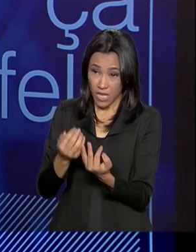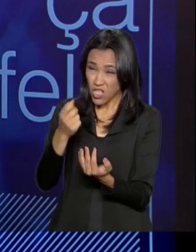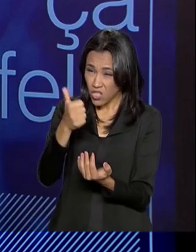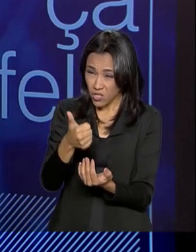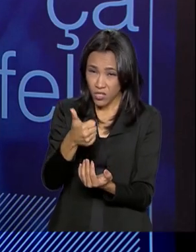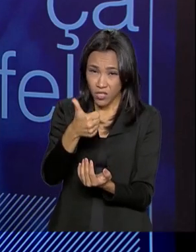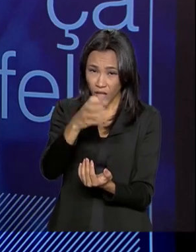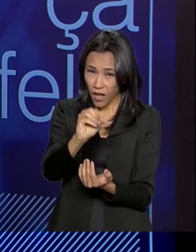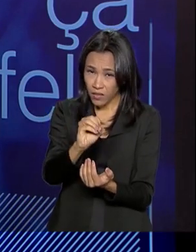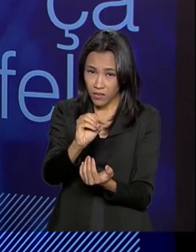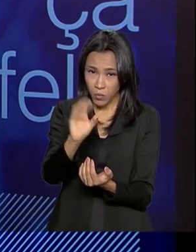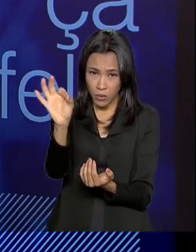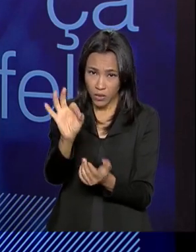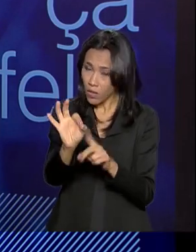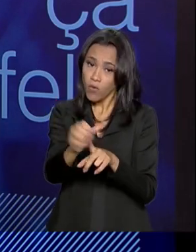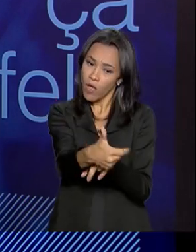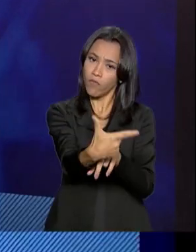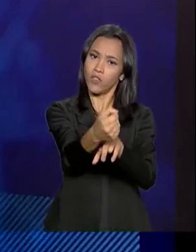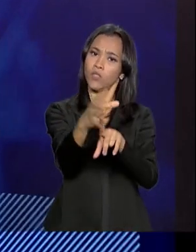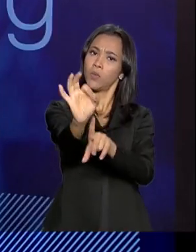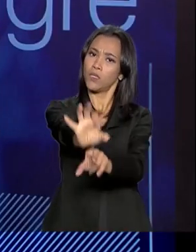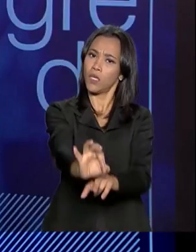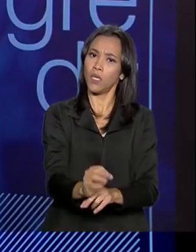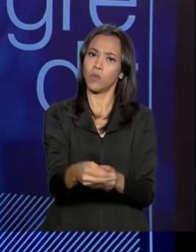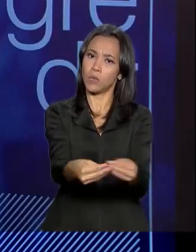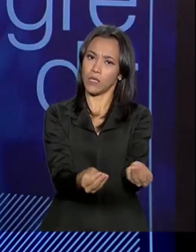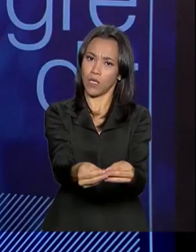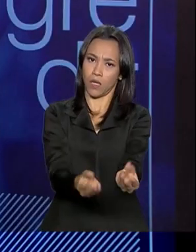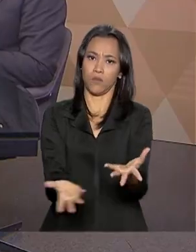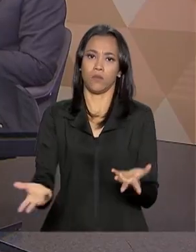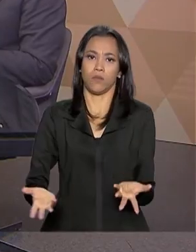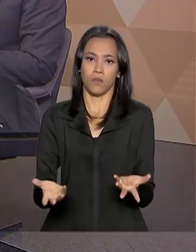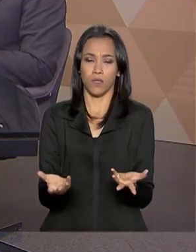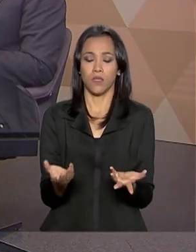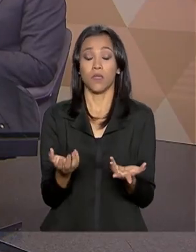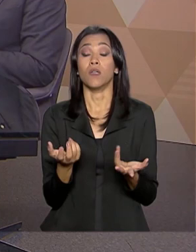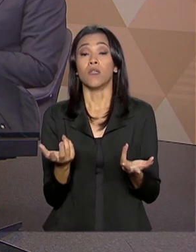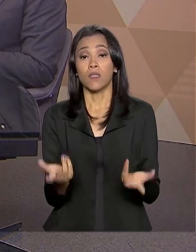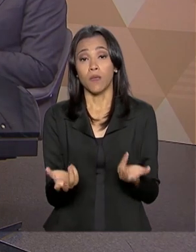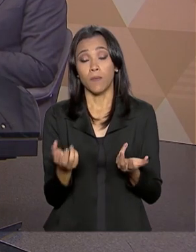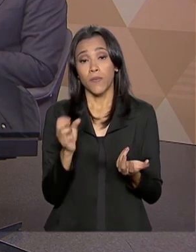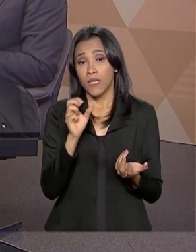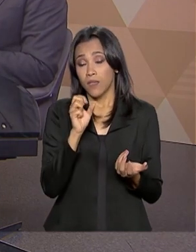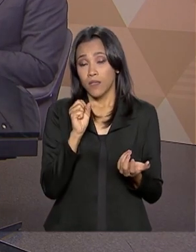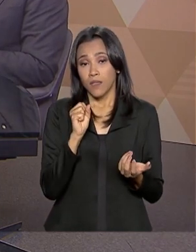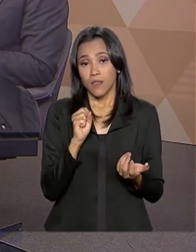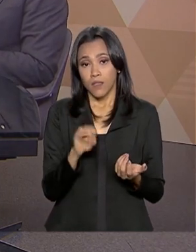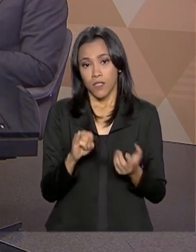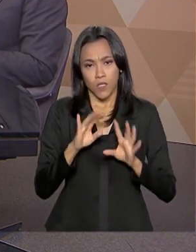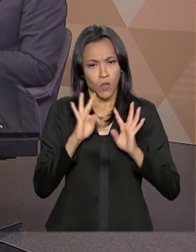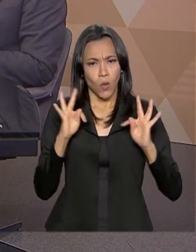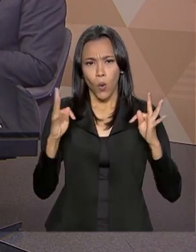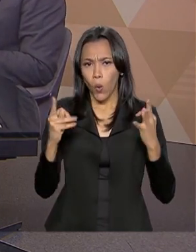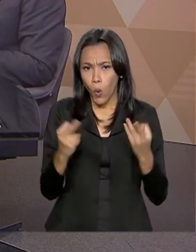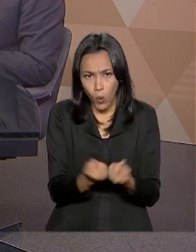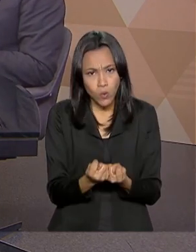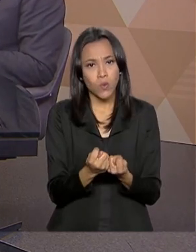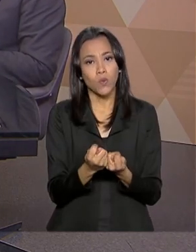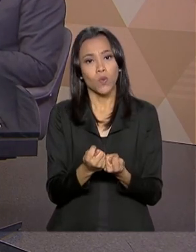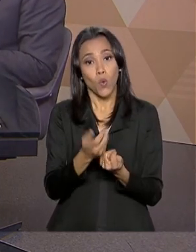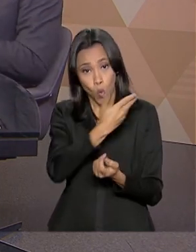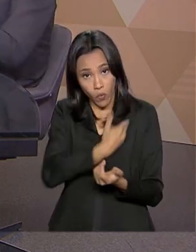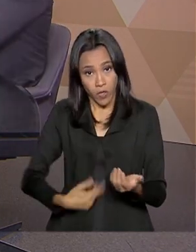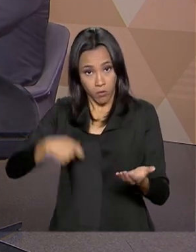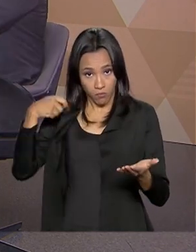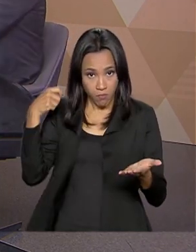% dos ingressos. E se toda a atividade for financiada pela